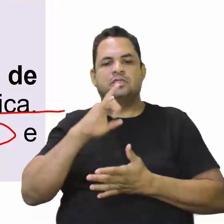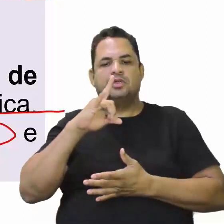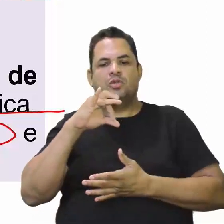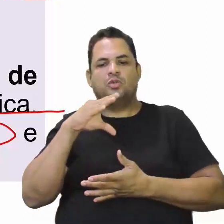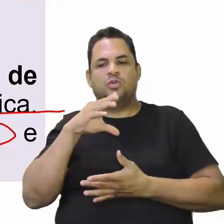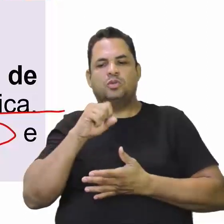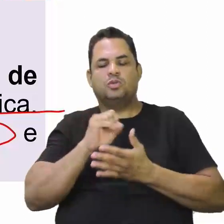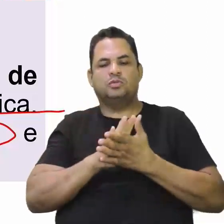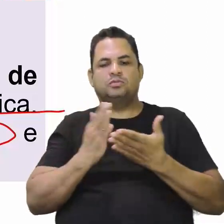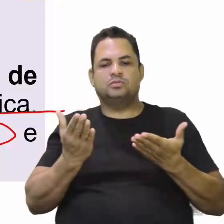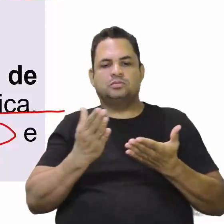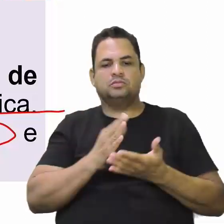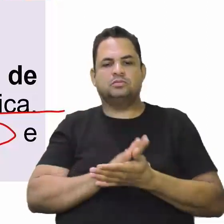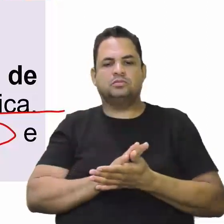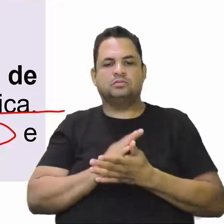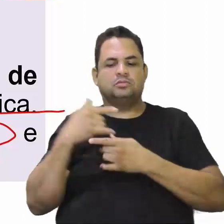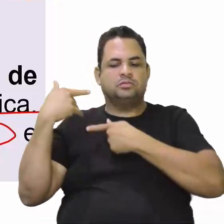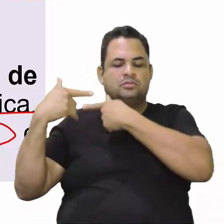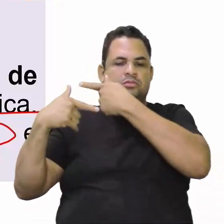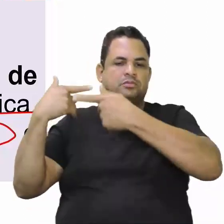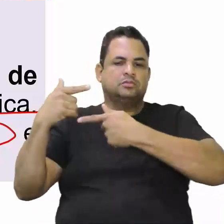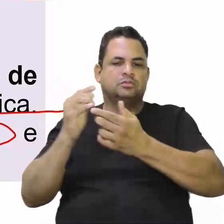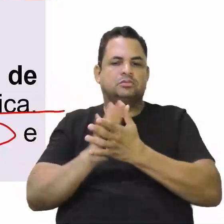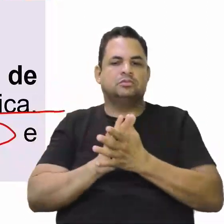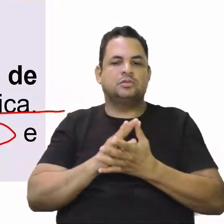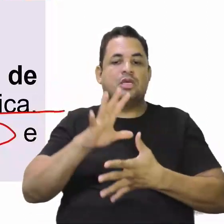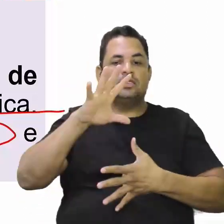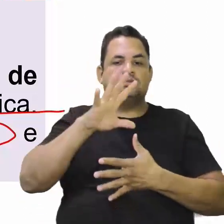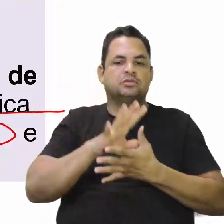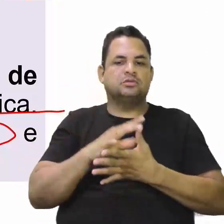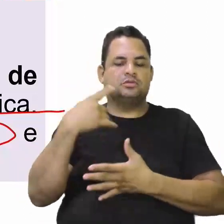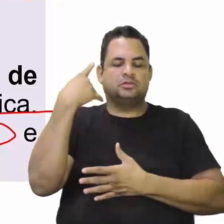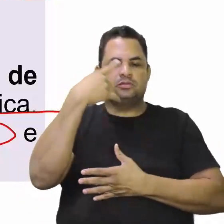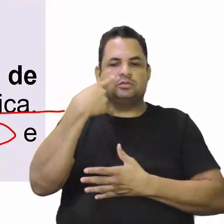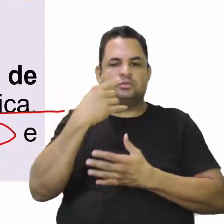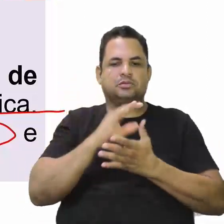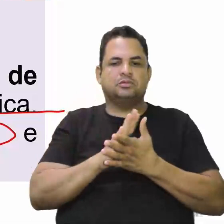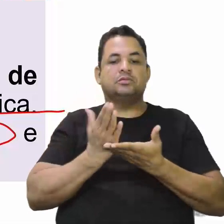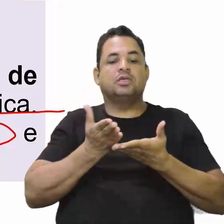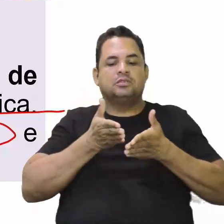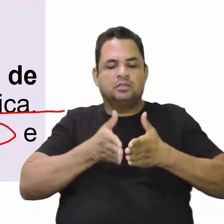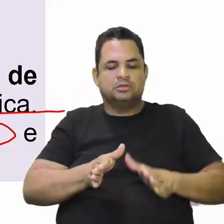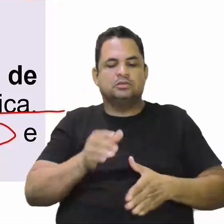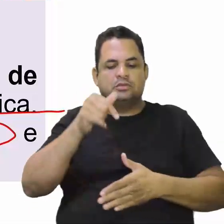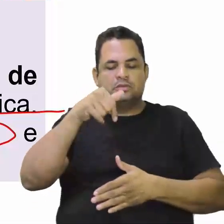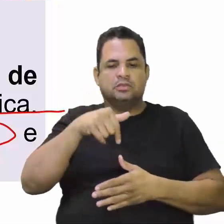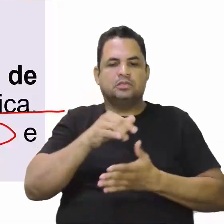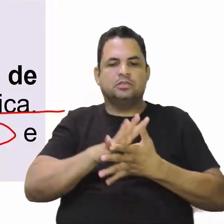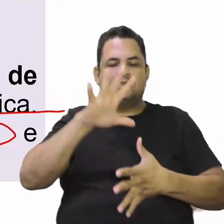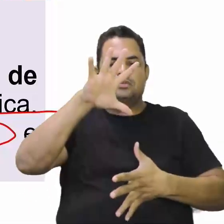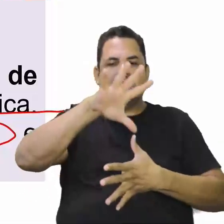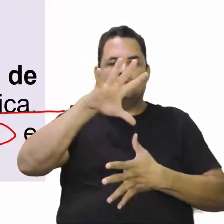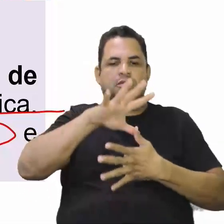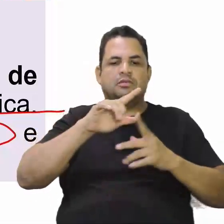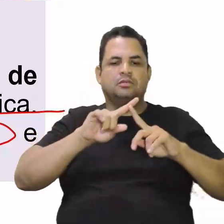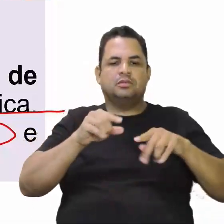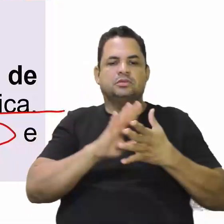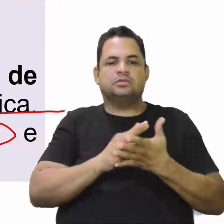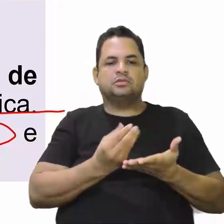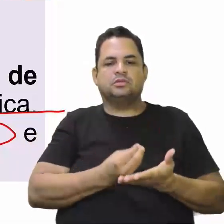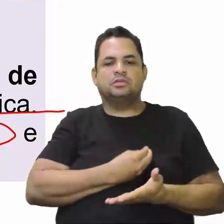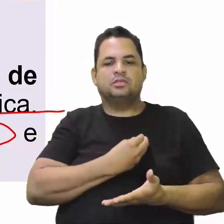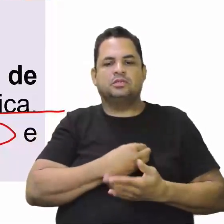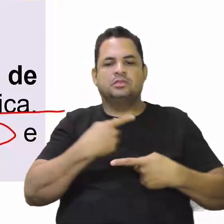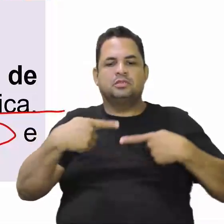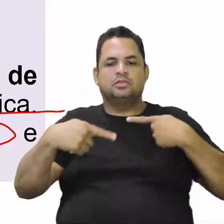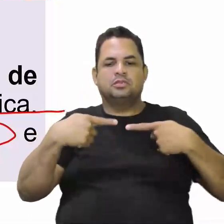colonos, esses descendentes de espanhóis, já vão ser nascidos na América. Mas a vida política dele